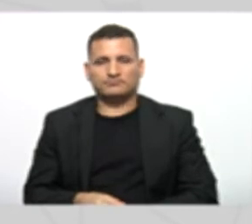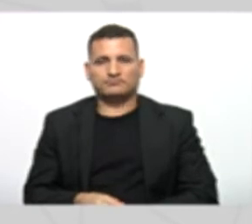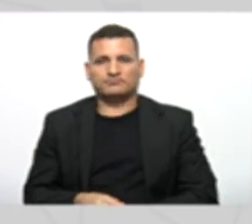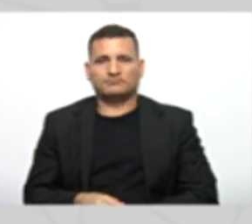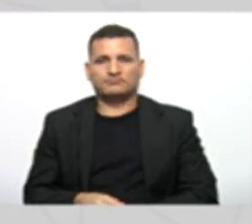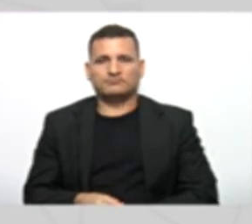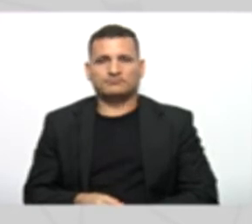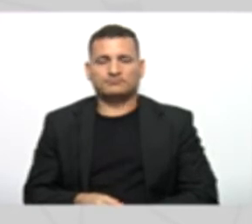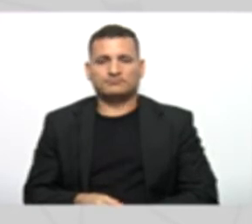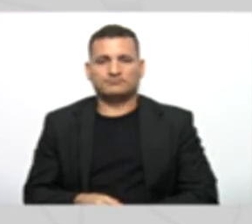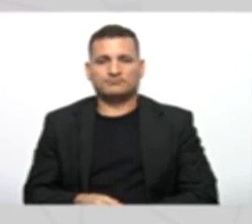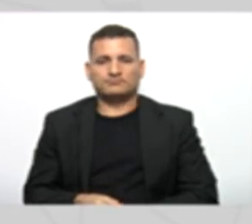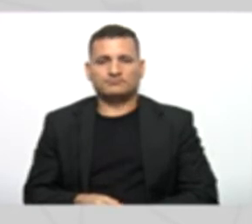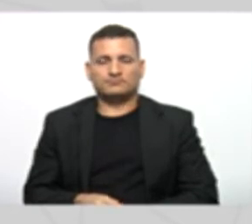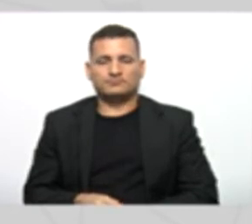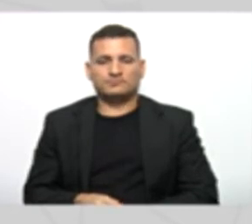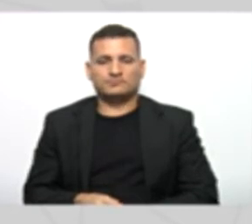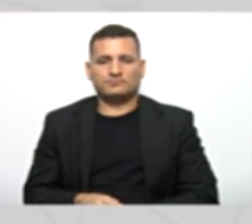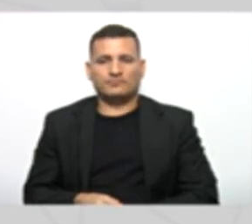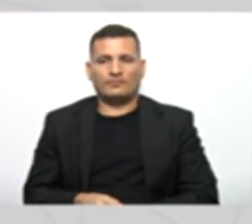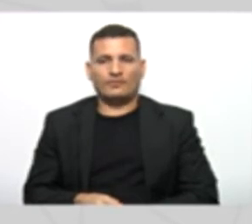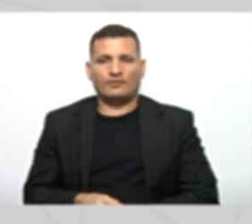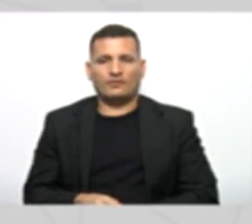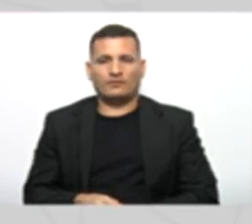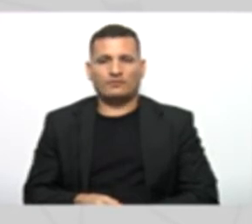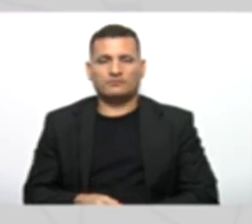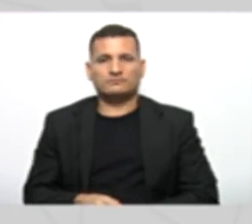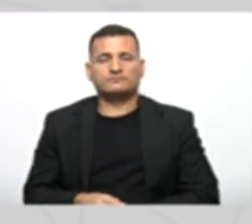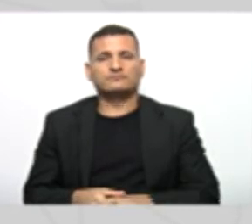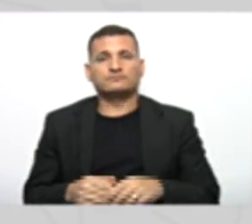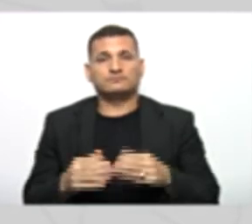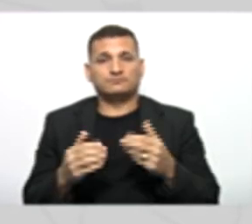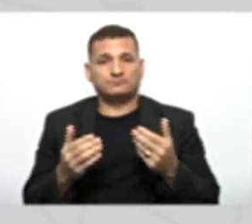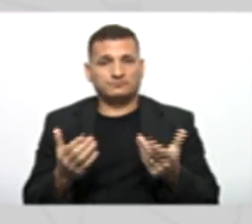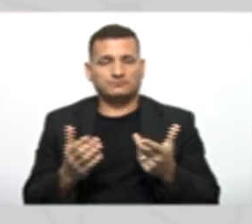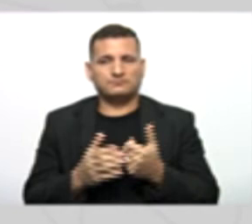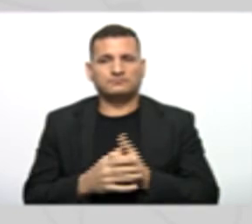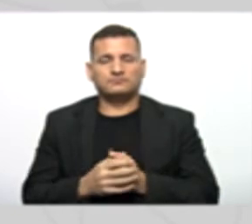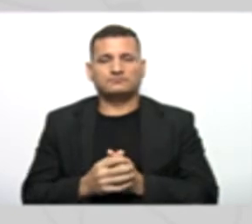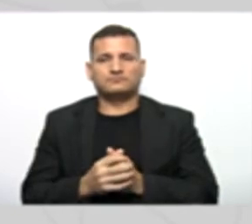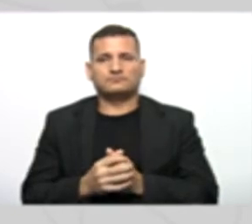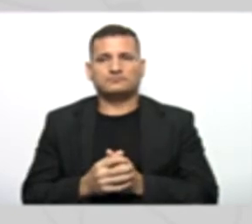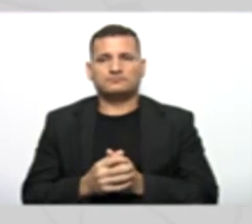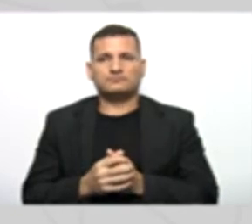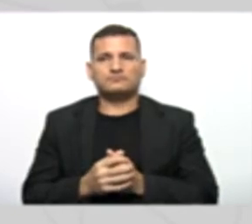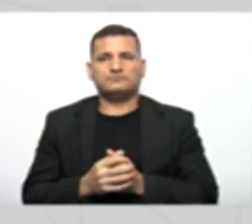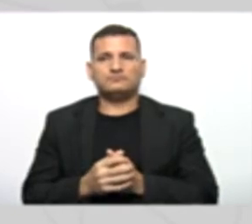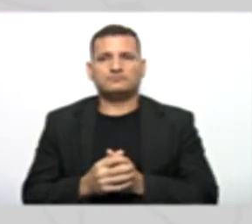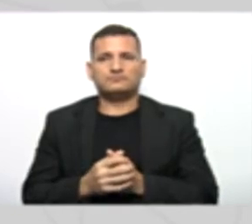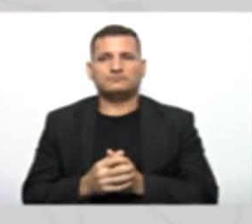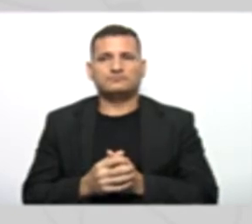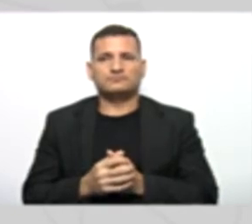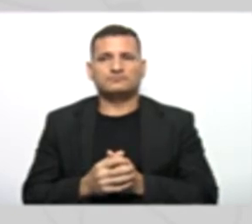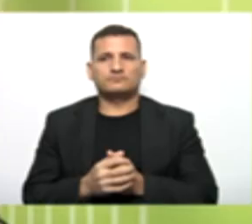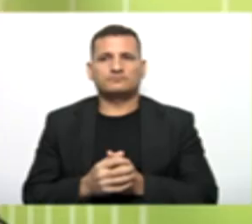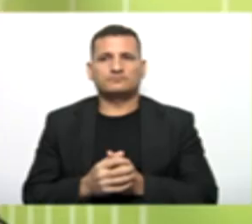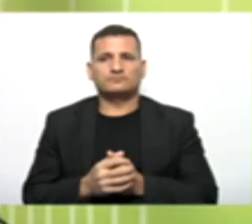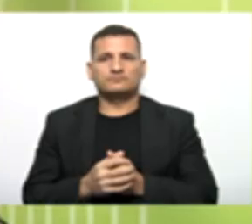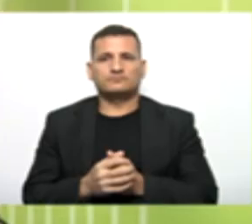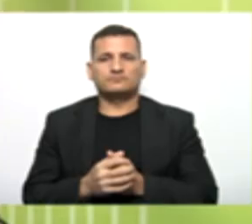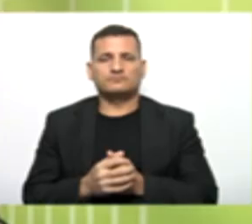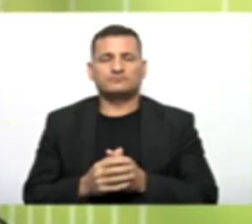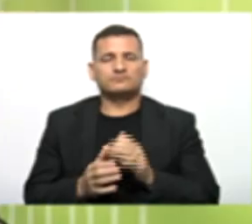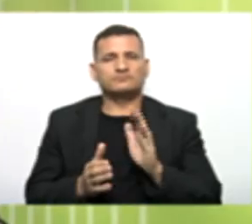Beleza Tranquilo Obrigado Professor Então pessoal Tendo Finalizada Essa explicação Dos